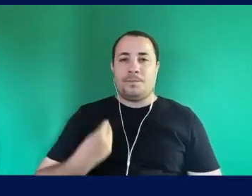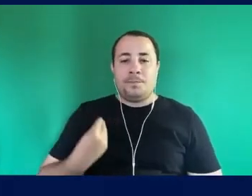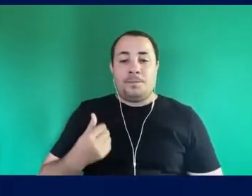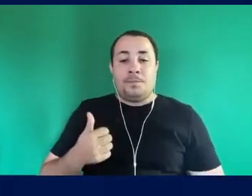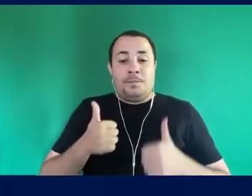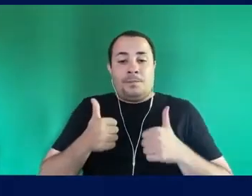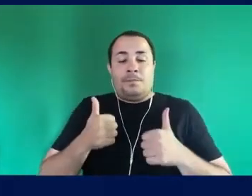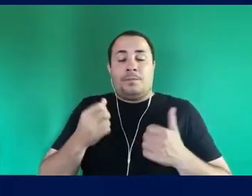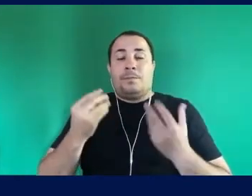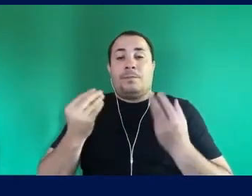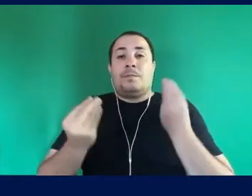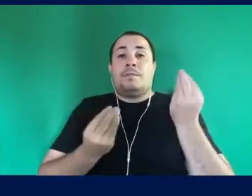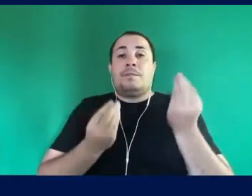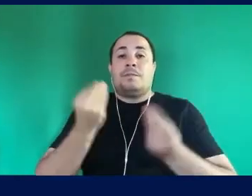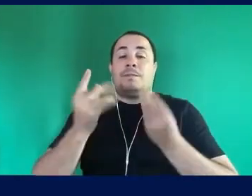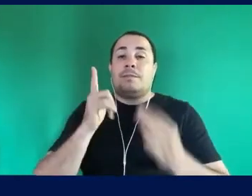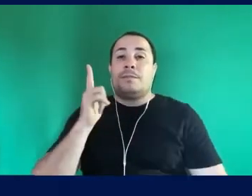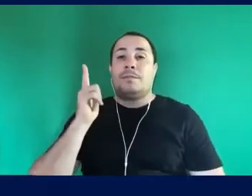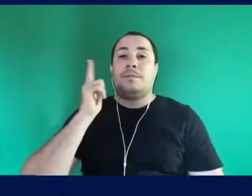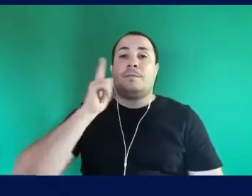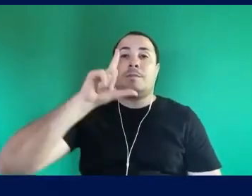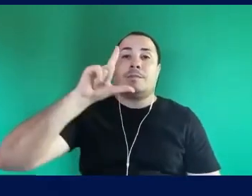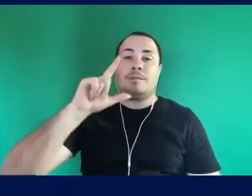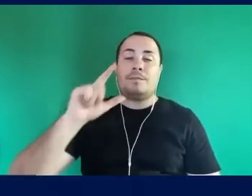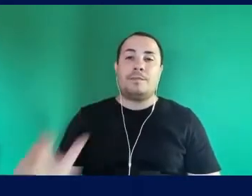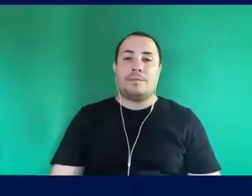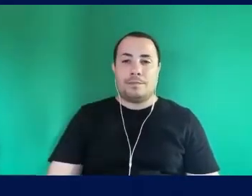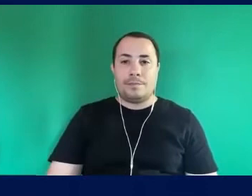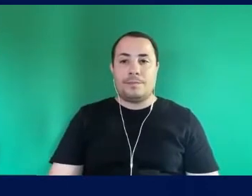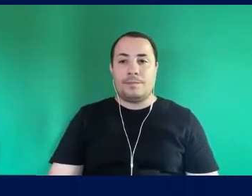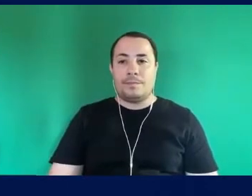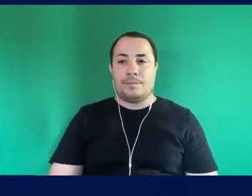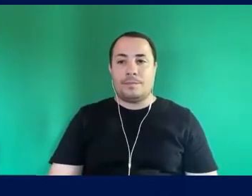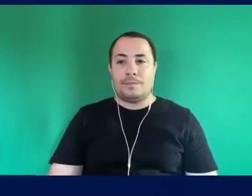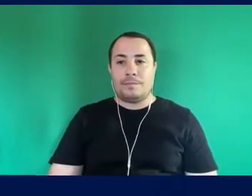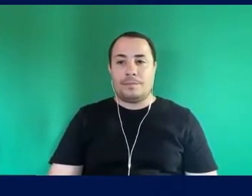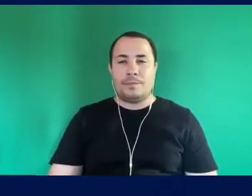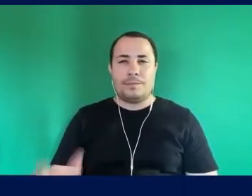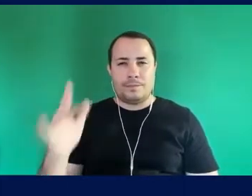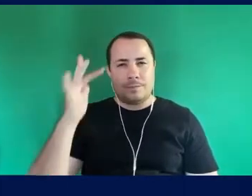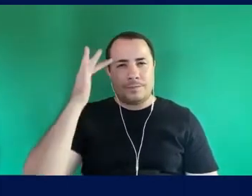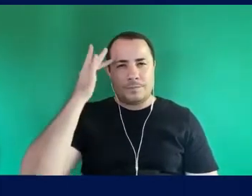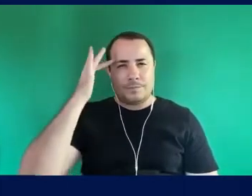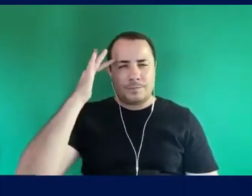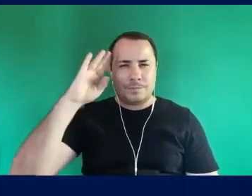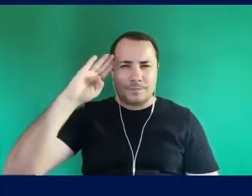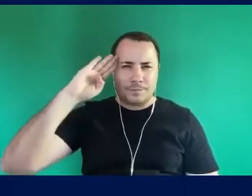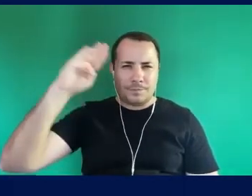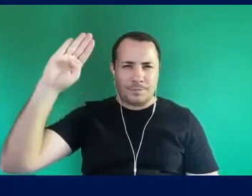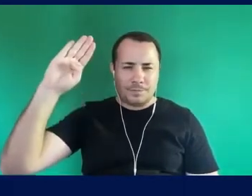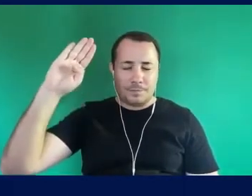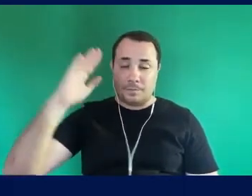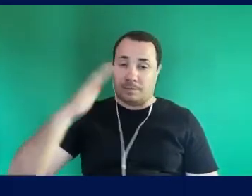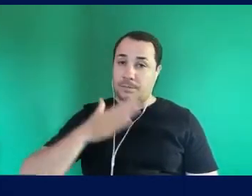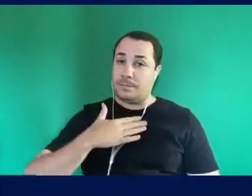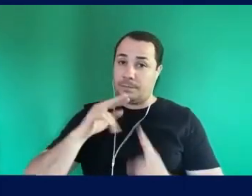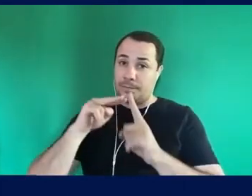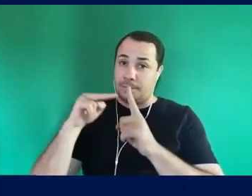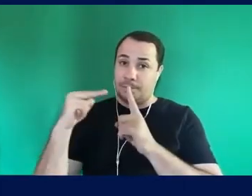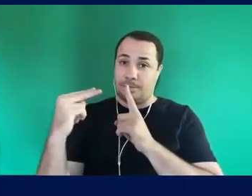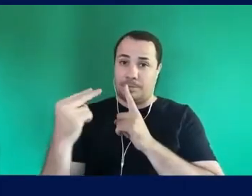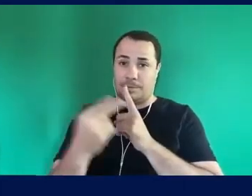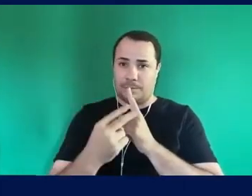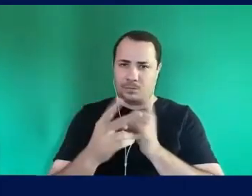Tão merecida Tão necessária Pra nossa vida Eu acho que é Principalmente Do meu ponto de vista Não é uma